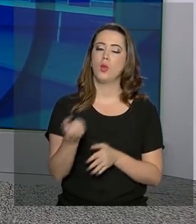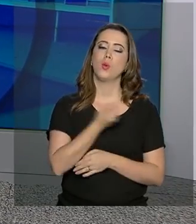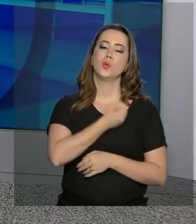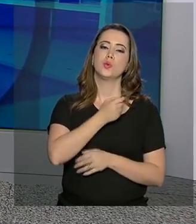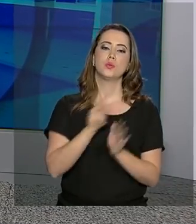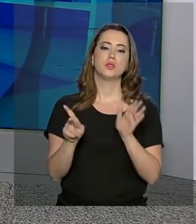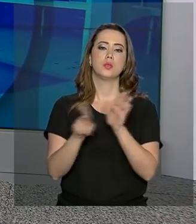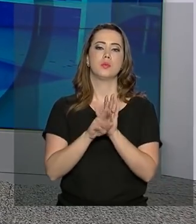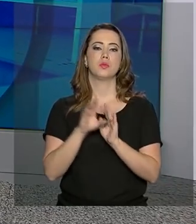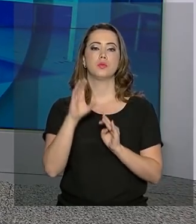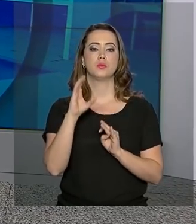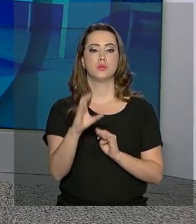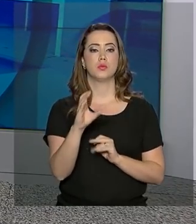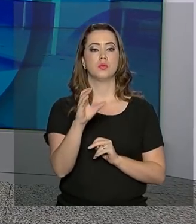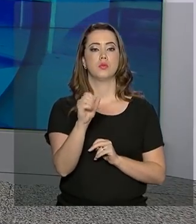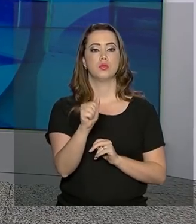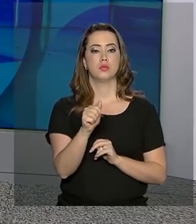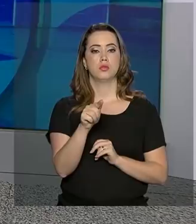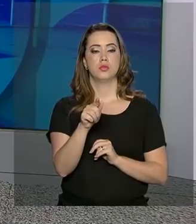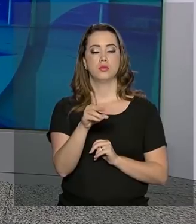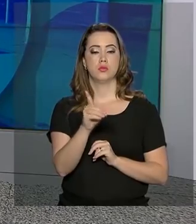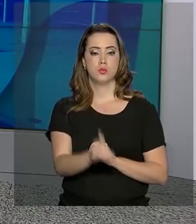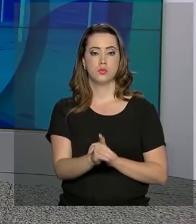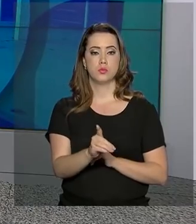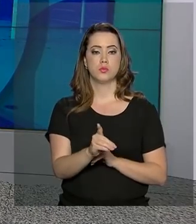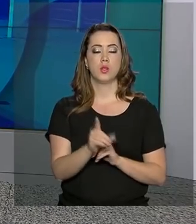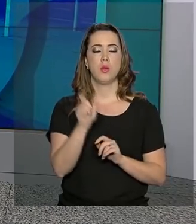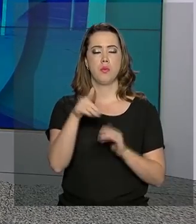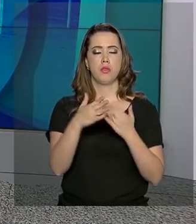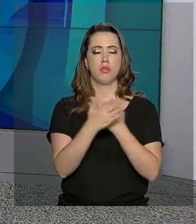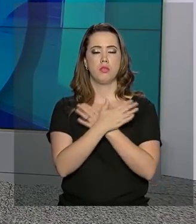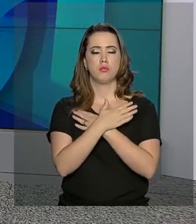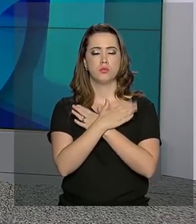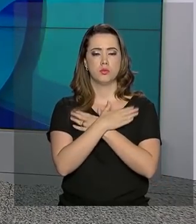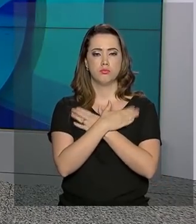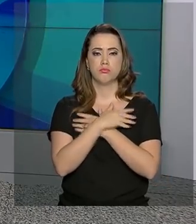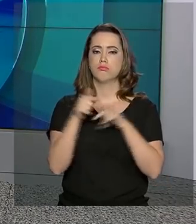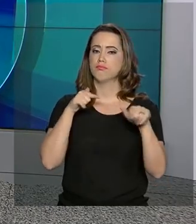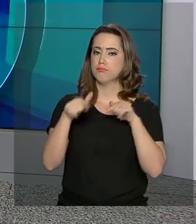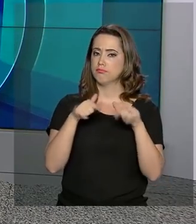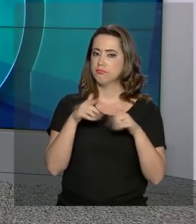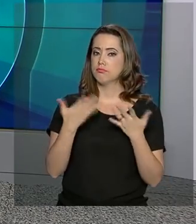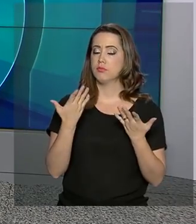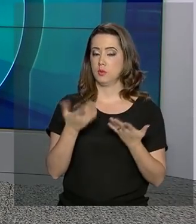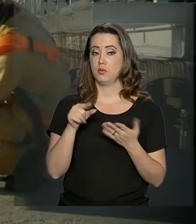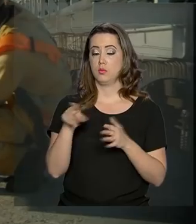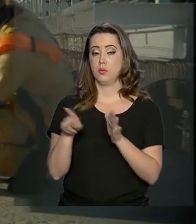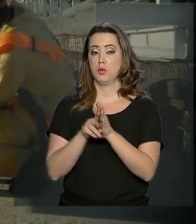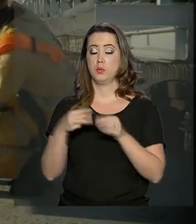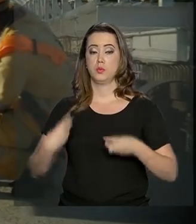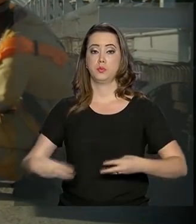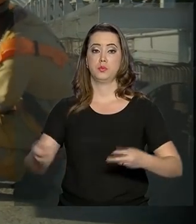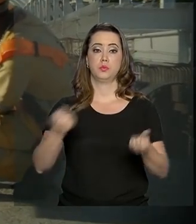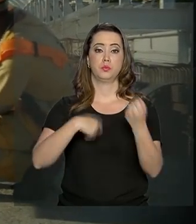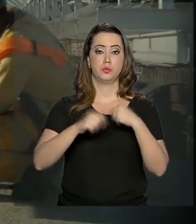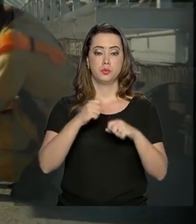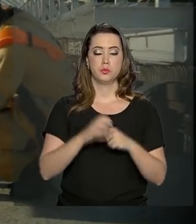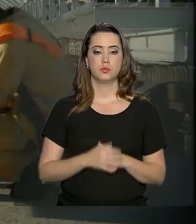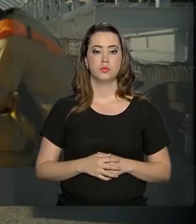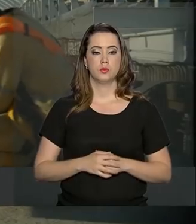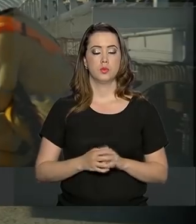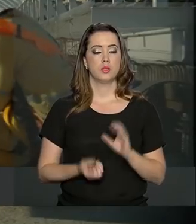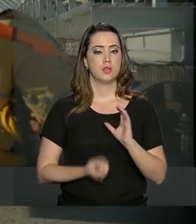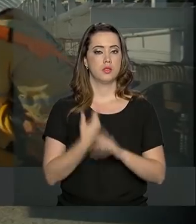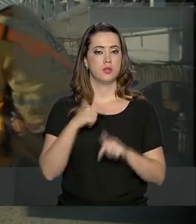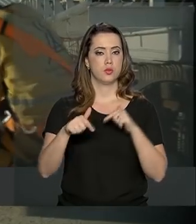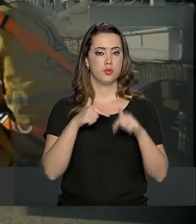Os dados são do Cadastro Geral de Empregados e Desempregados do Ministério da Economia. O emprego